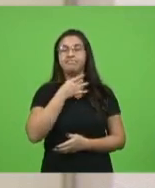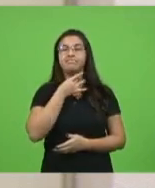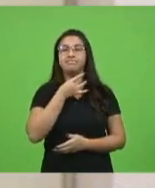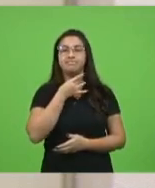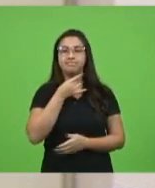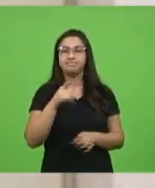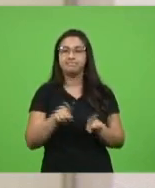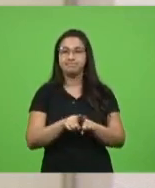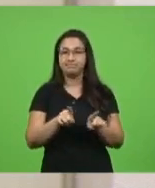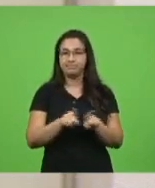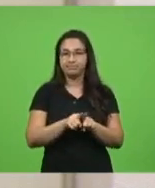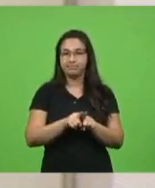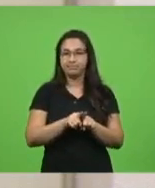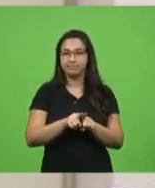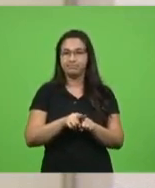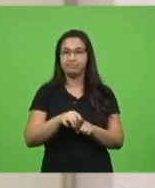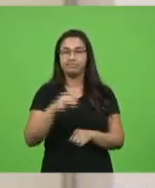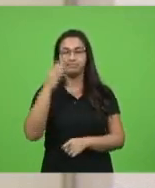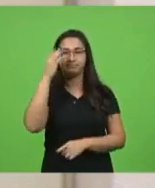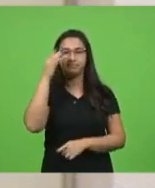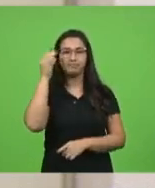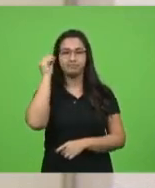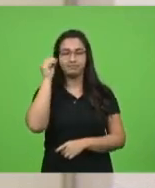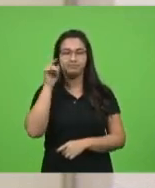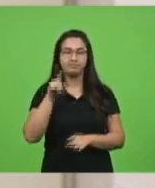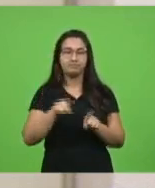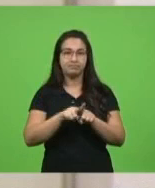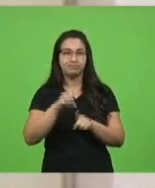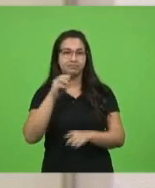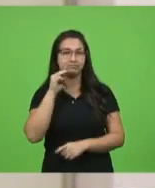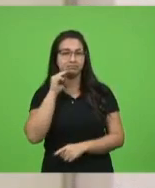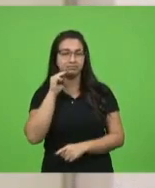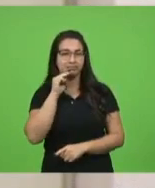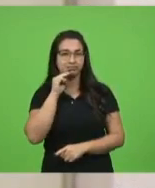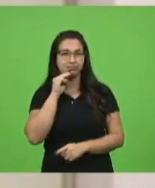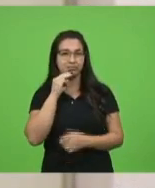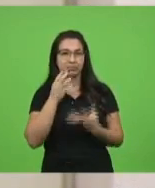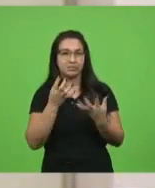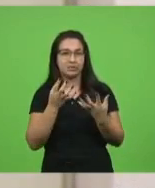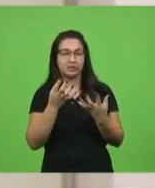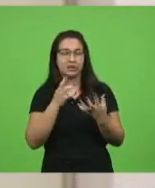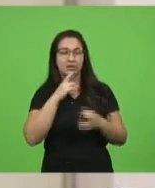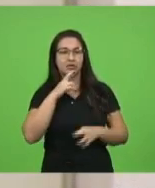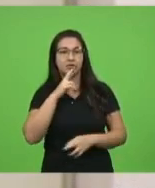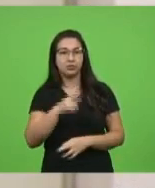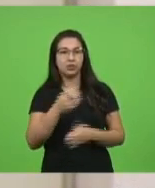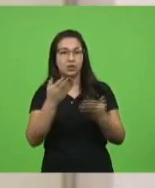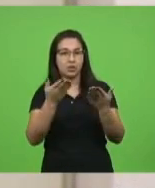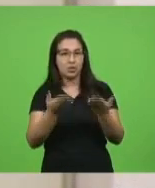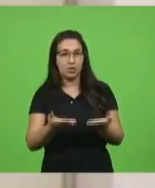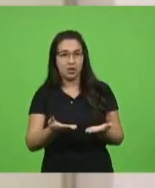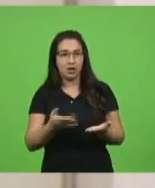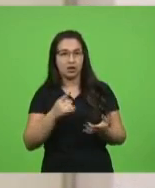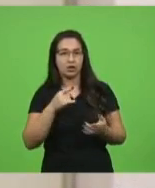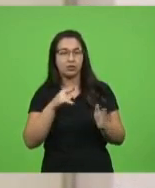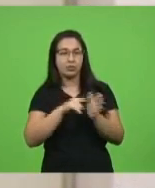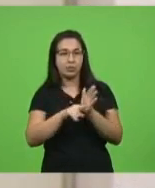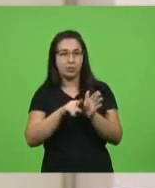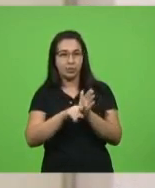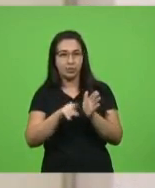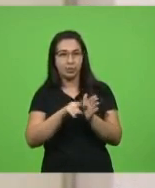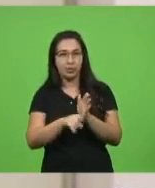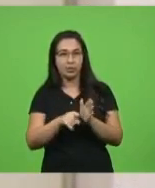deputadas Luciane Carminati e Marlene Fengler, e acolheu as ponderações proferidas pelos senhores